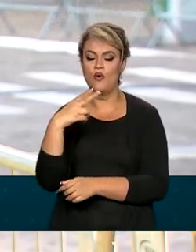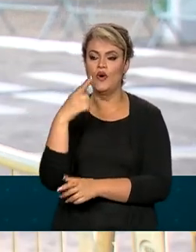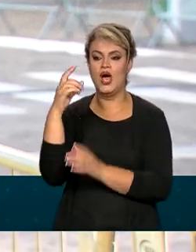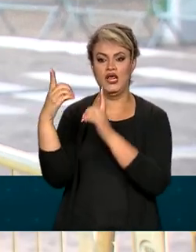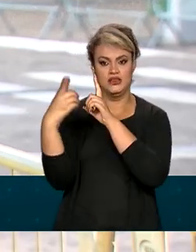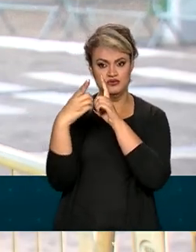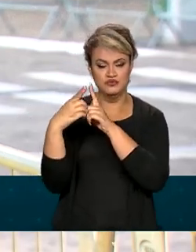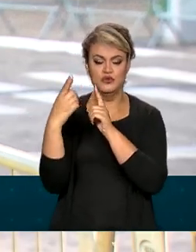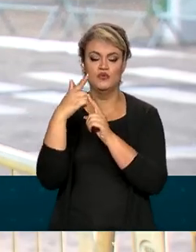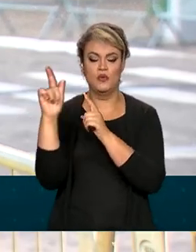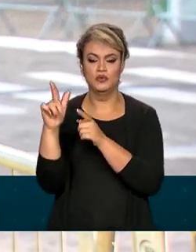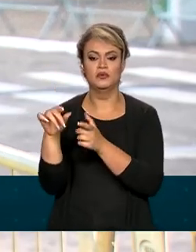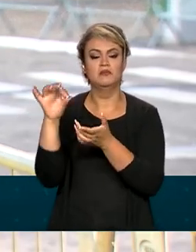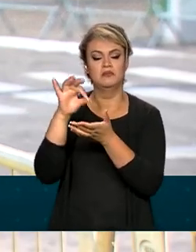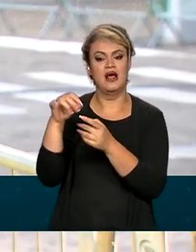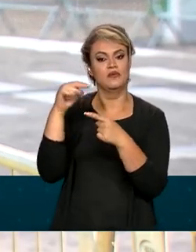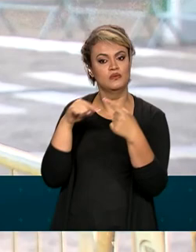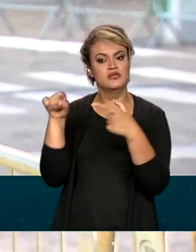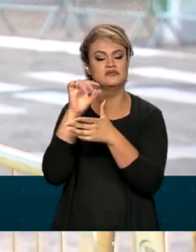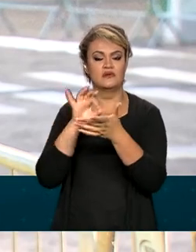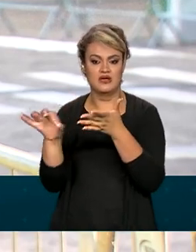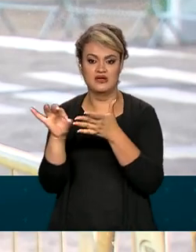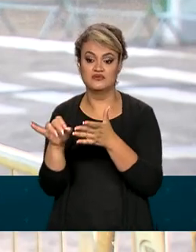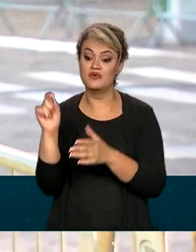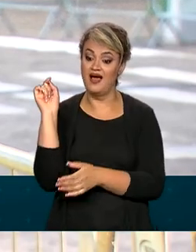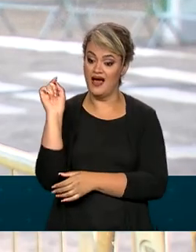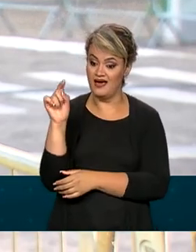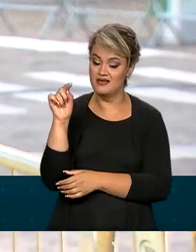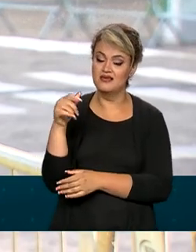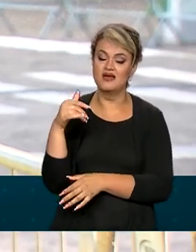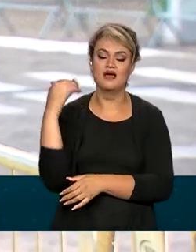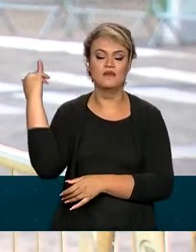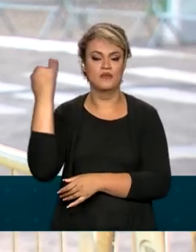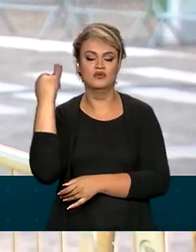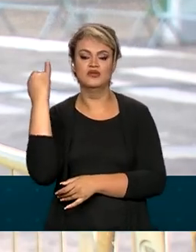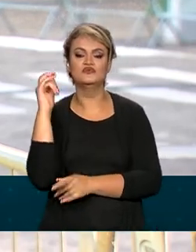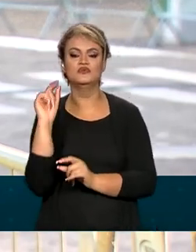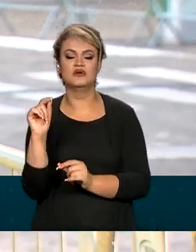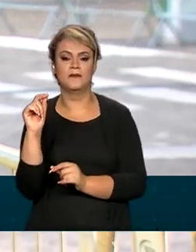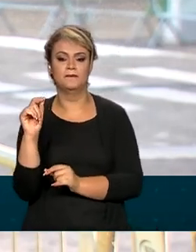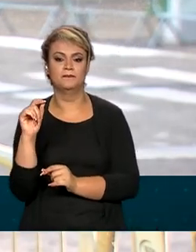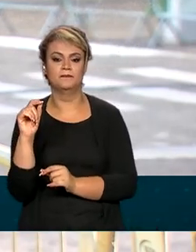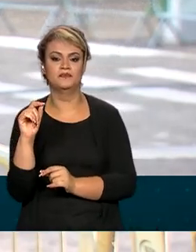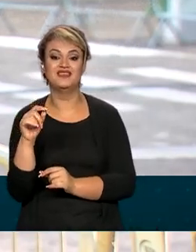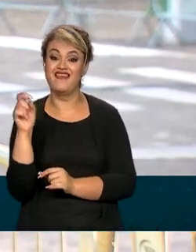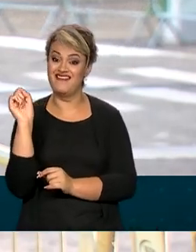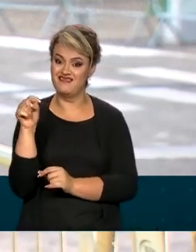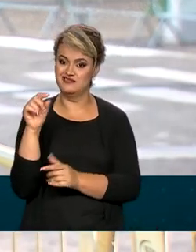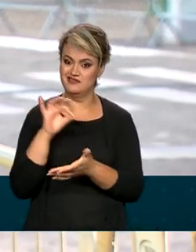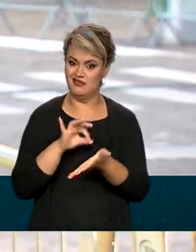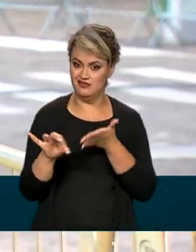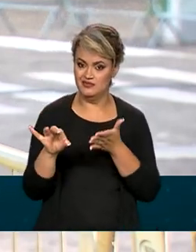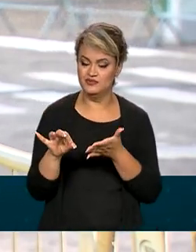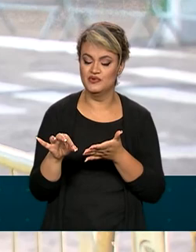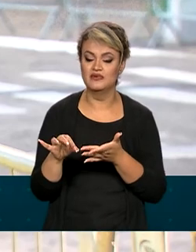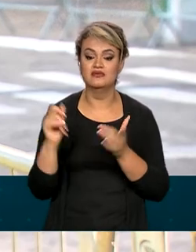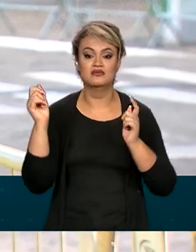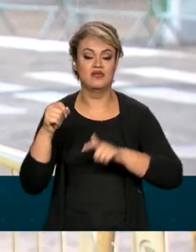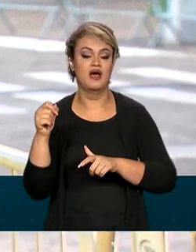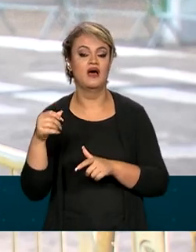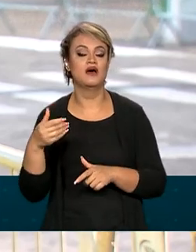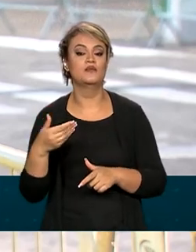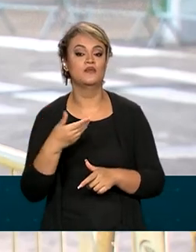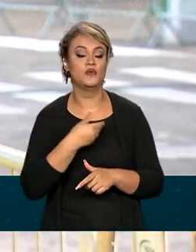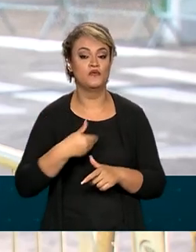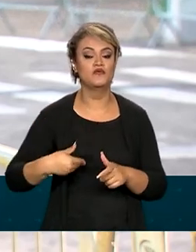do Cadastro Único no município. Esse procedimento é importante, Renata, porque é por meio desse Cadastro Único que o governo